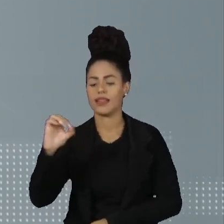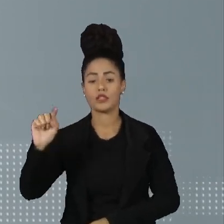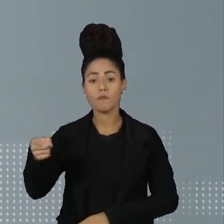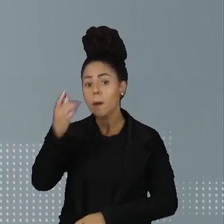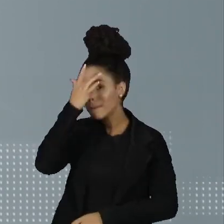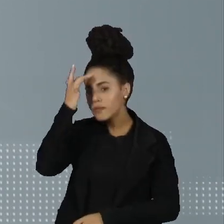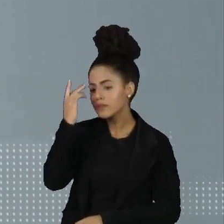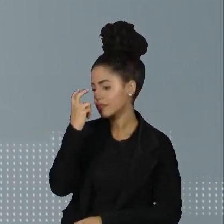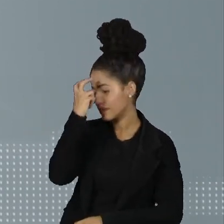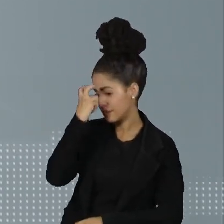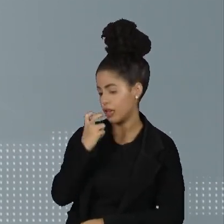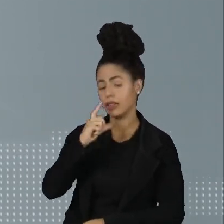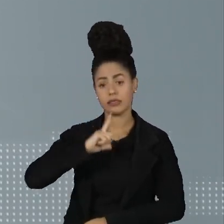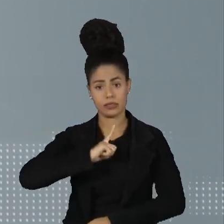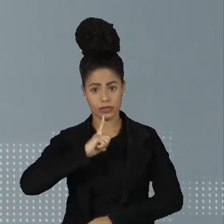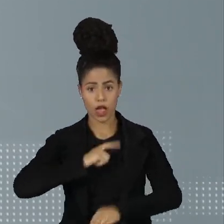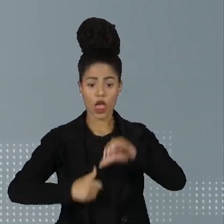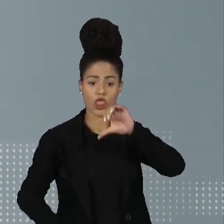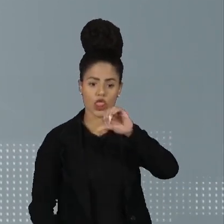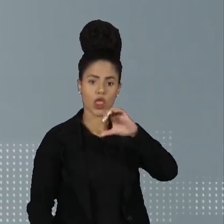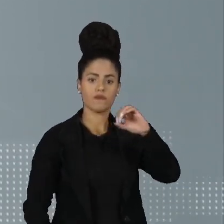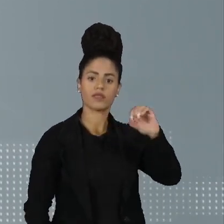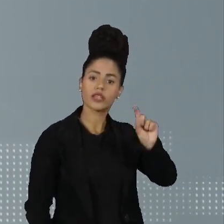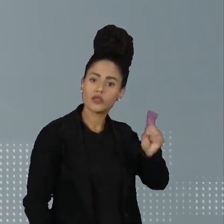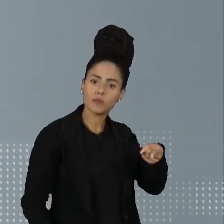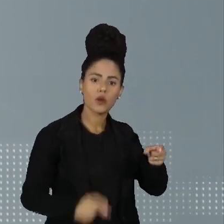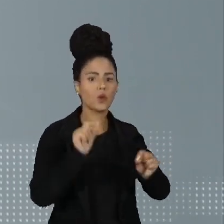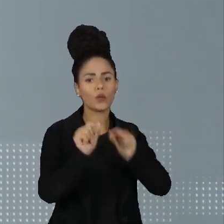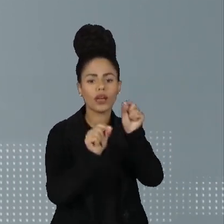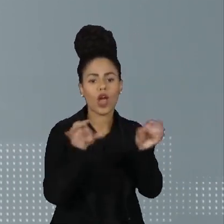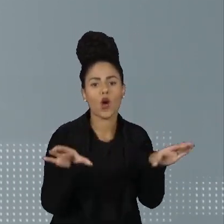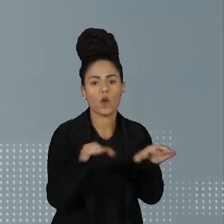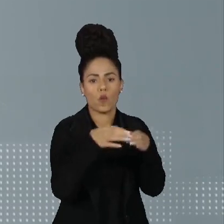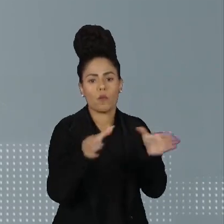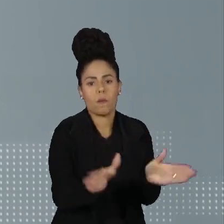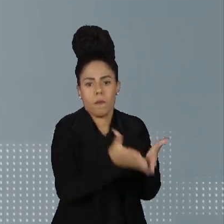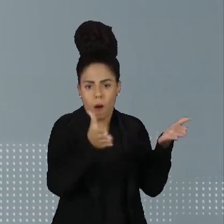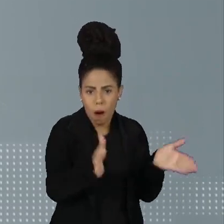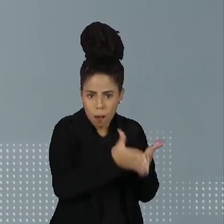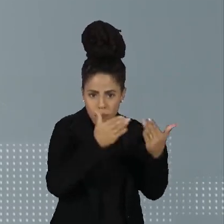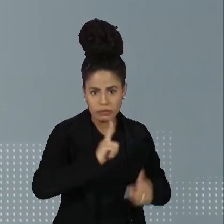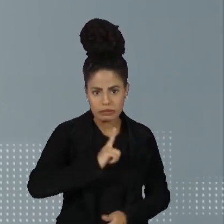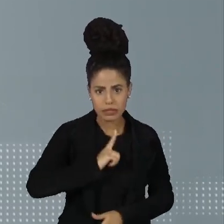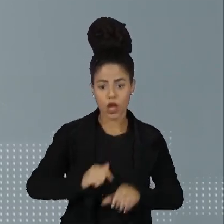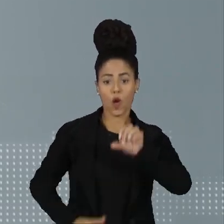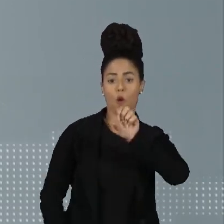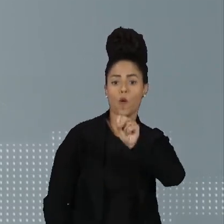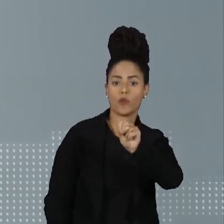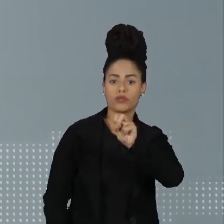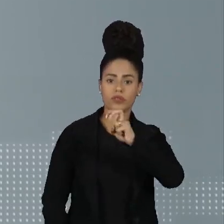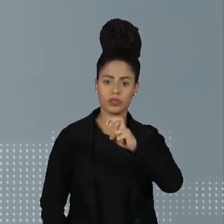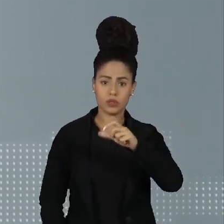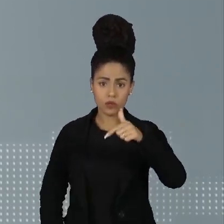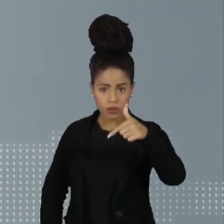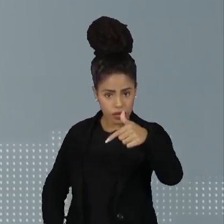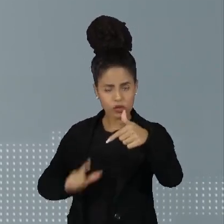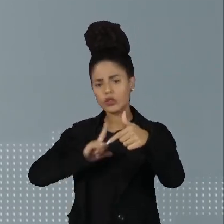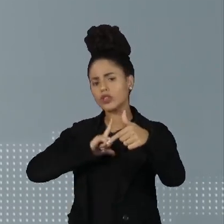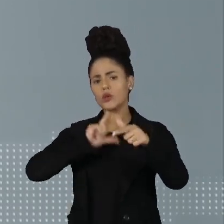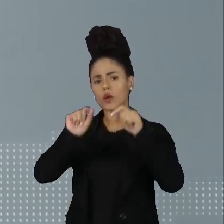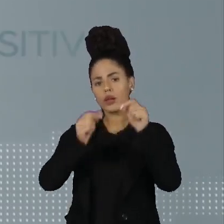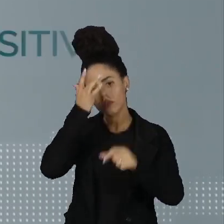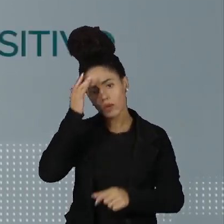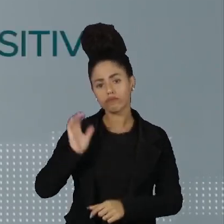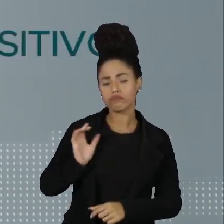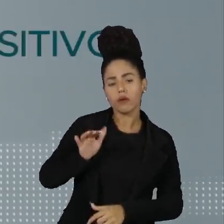cegas. Mais de 900 mil estão em grupos economicamente vulneráveis. 857 mil são de classe